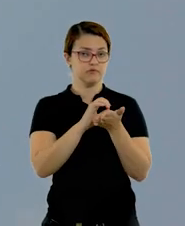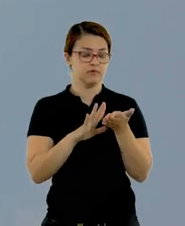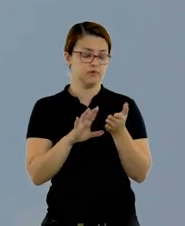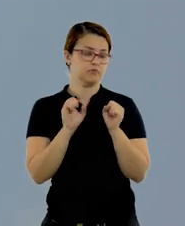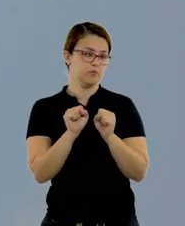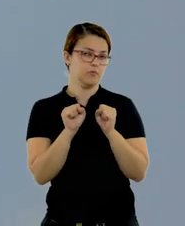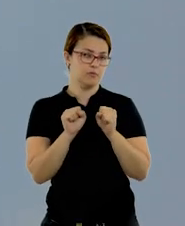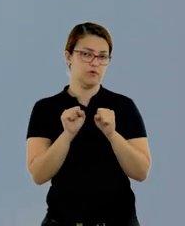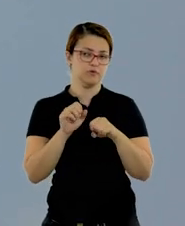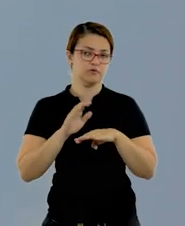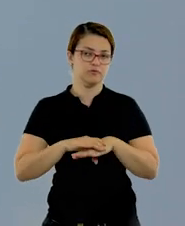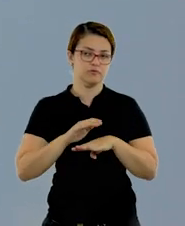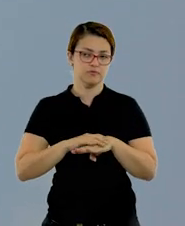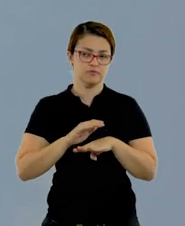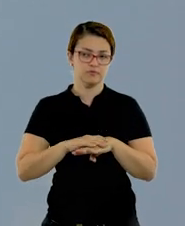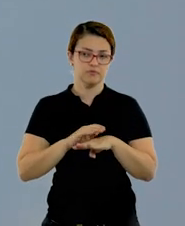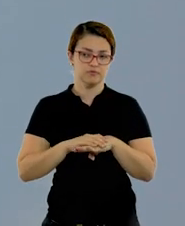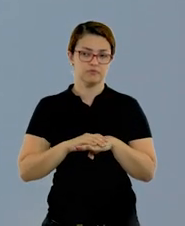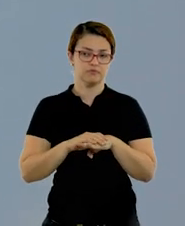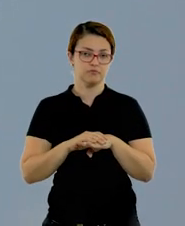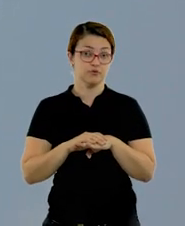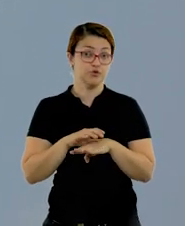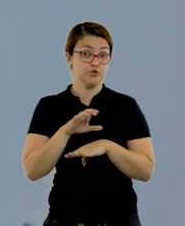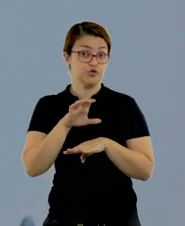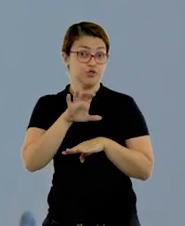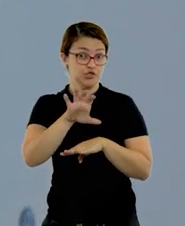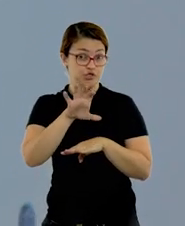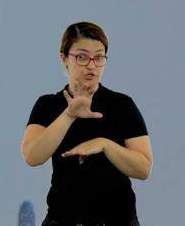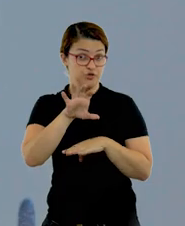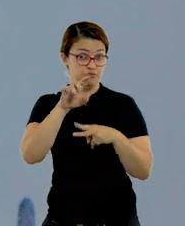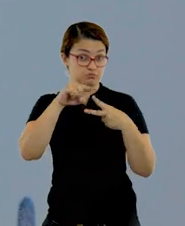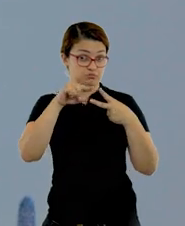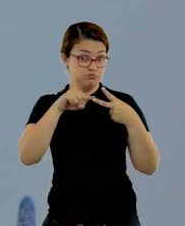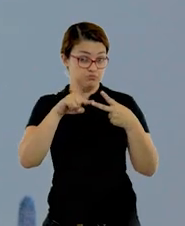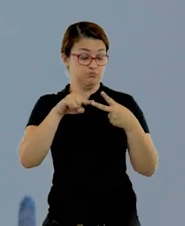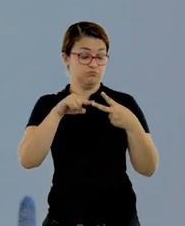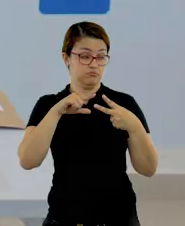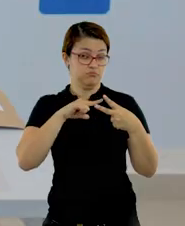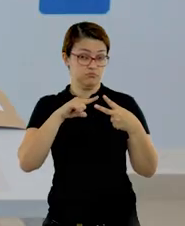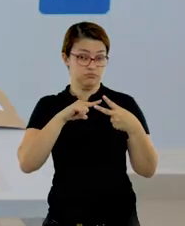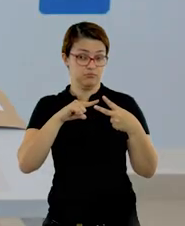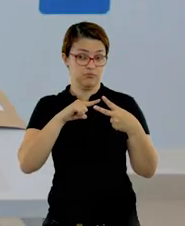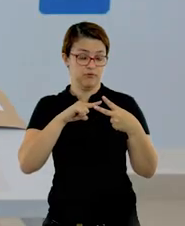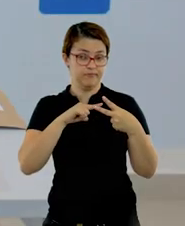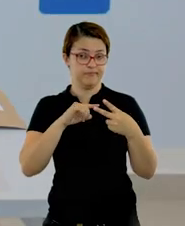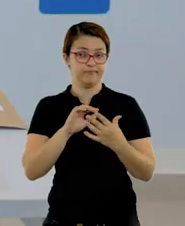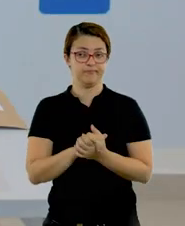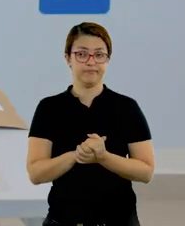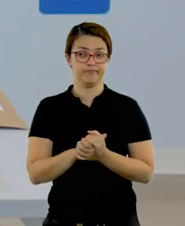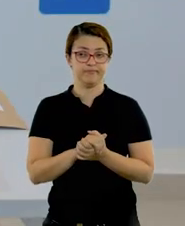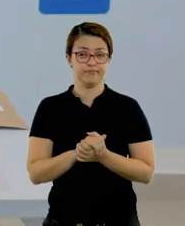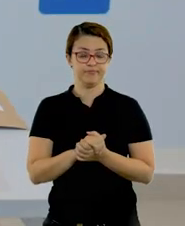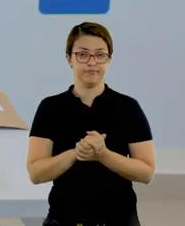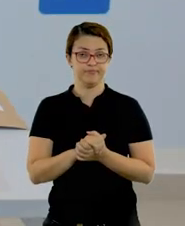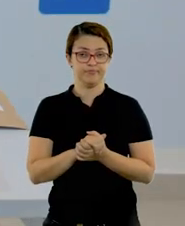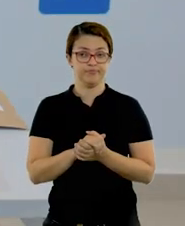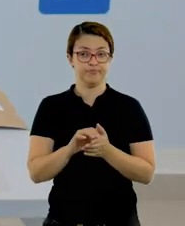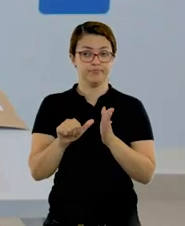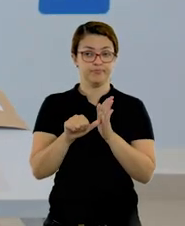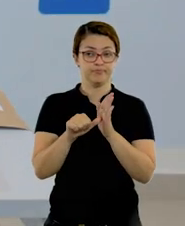podem fazer a partir de duas formas. Primeiro, usando